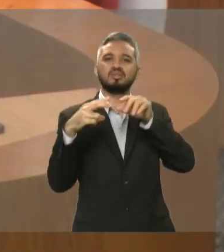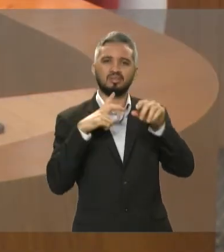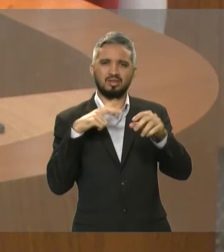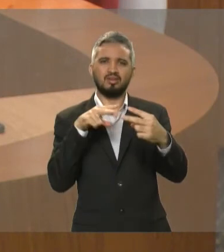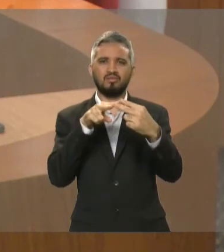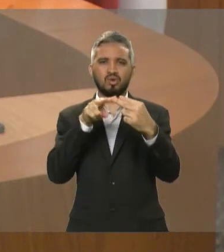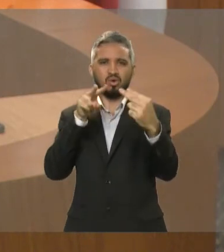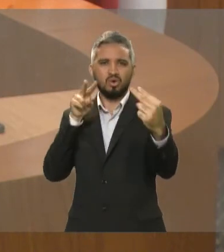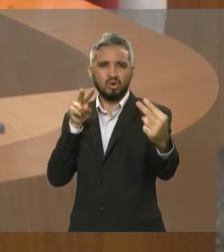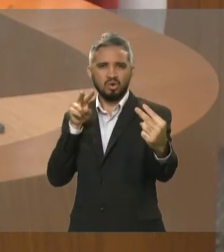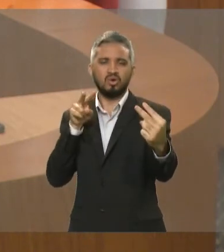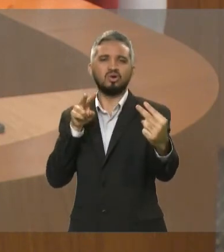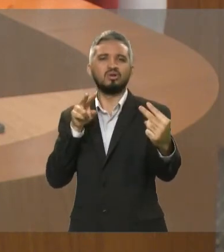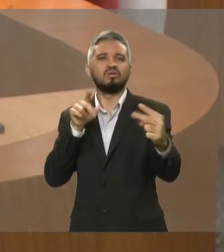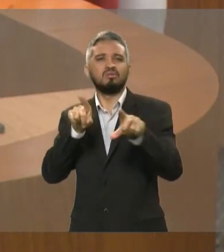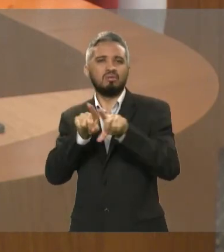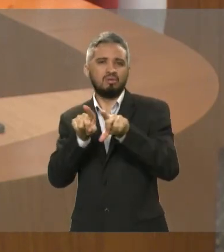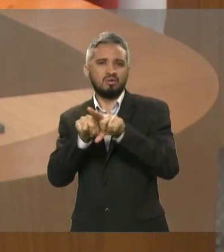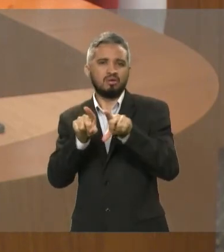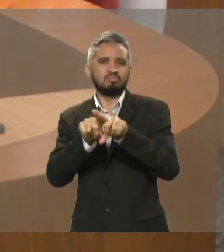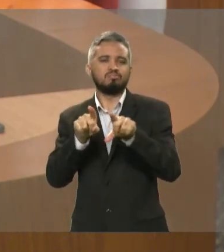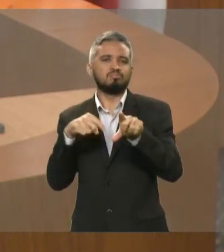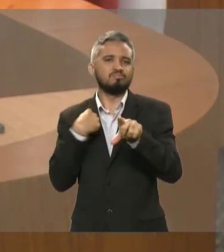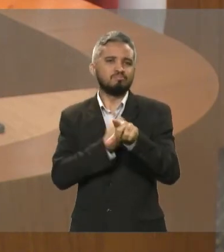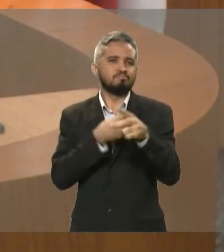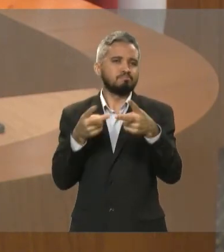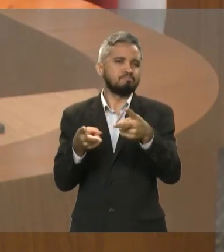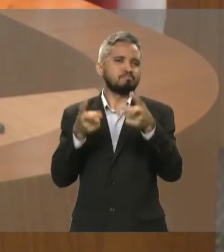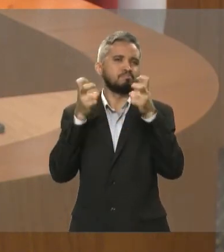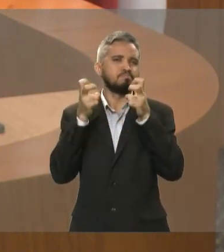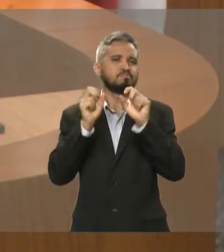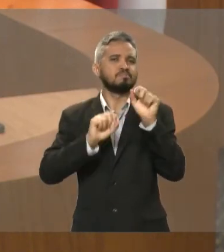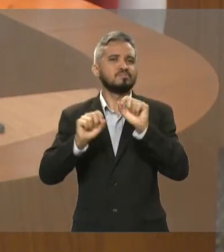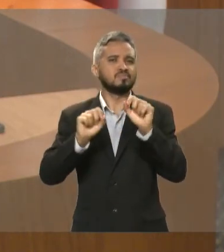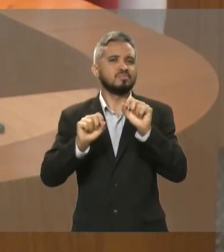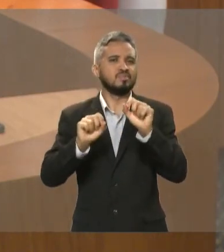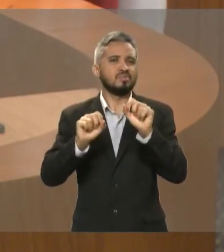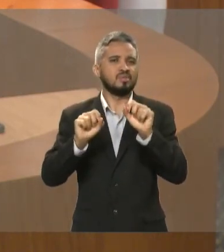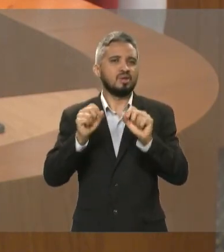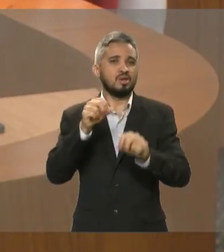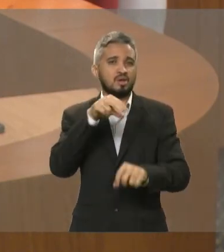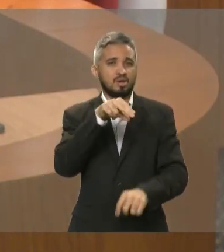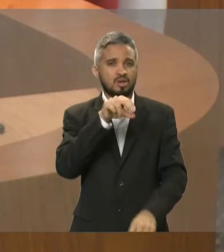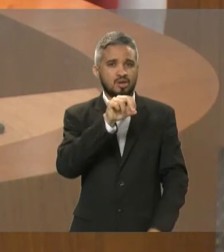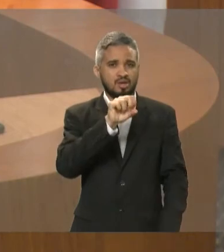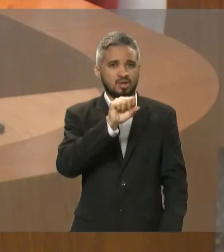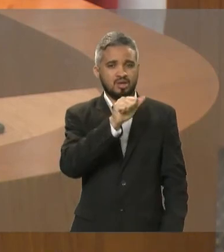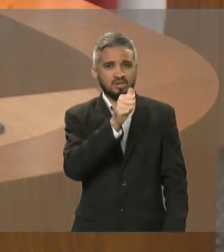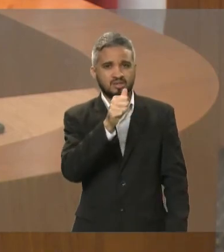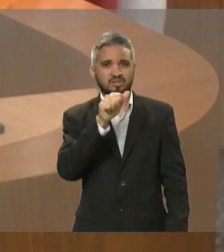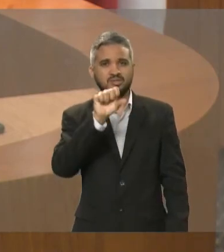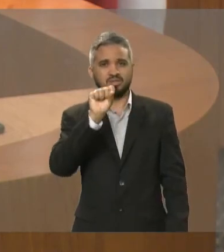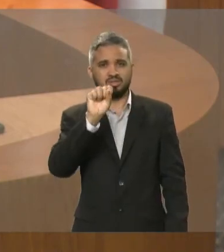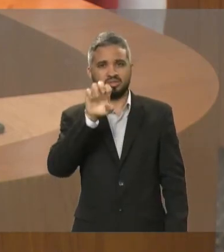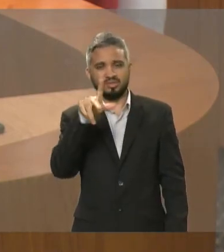deixamos de reconhecer que Nossa Senhora é a Mãe do Nosso Senhor. Um bom dia a todos.